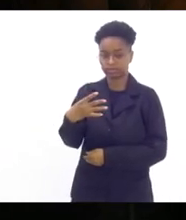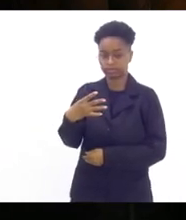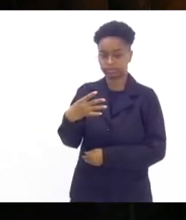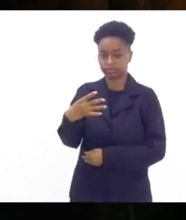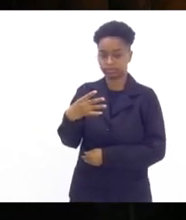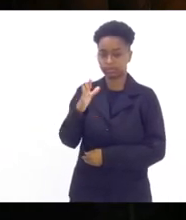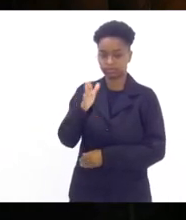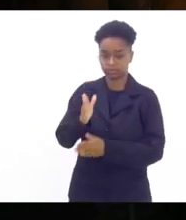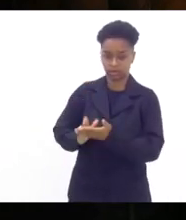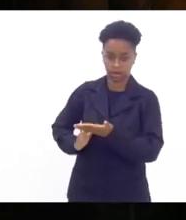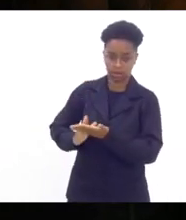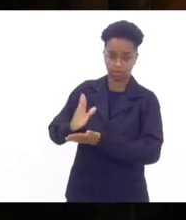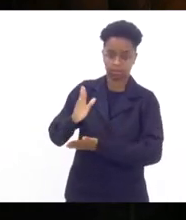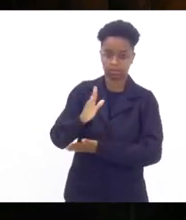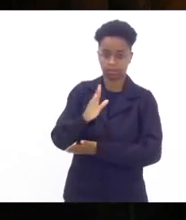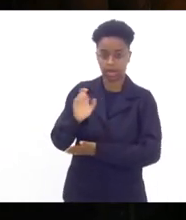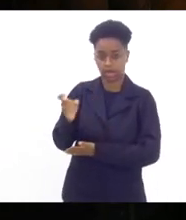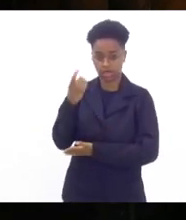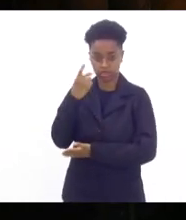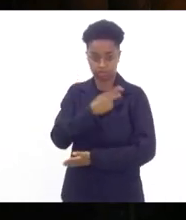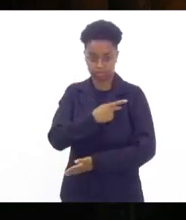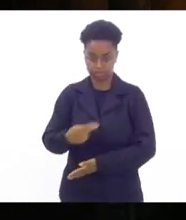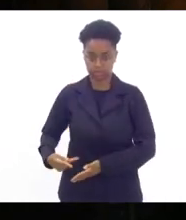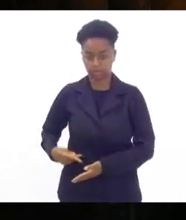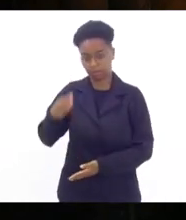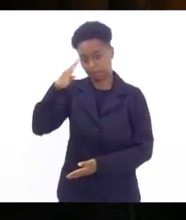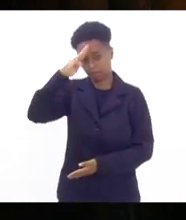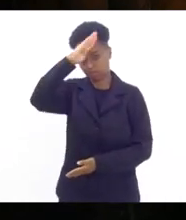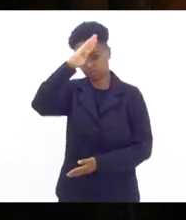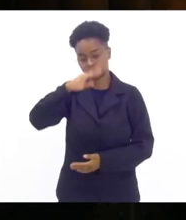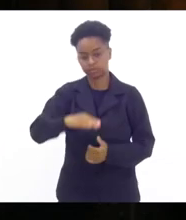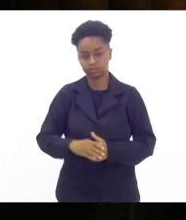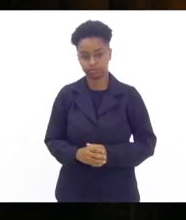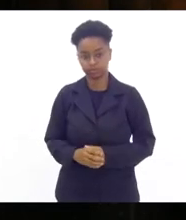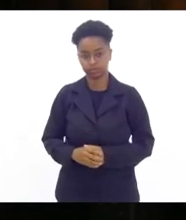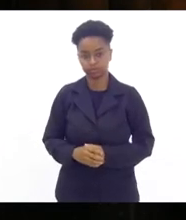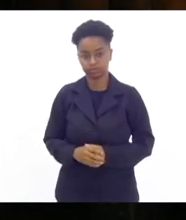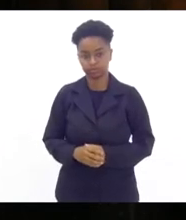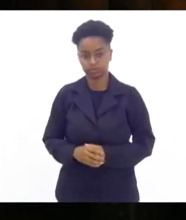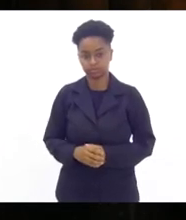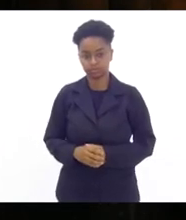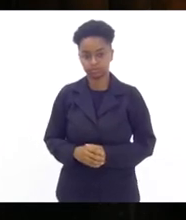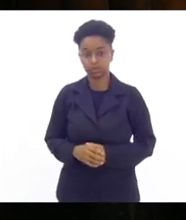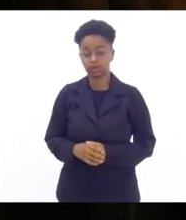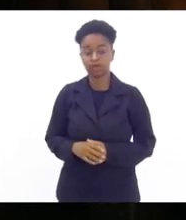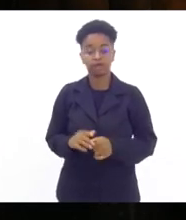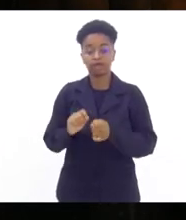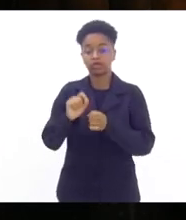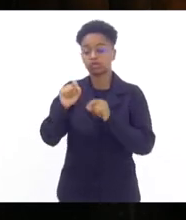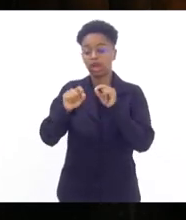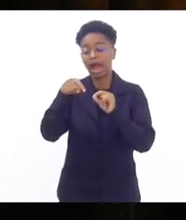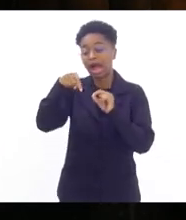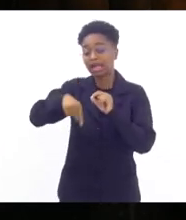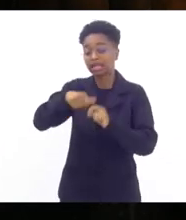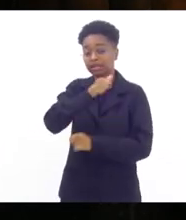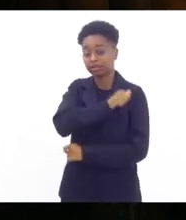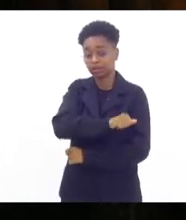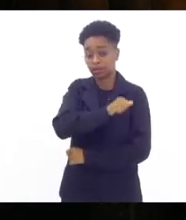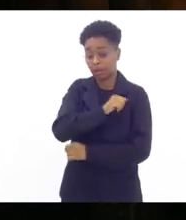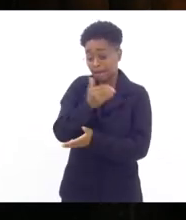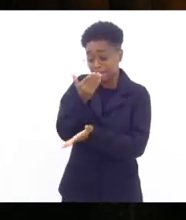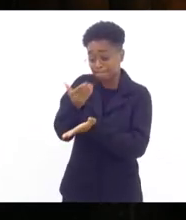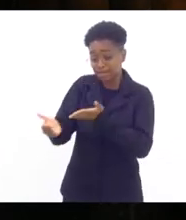sancionada pelo ex-presidente Bolsonaro fizeram com que o estado do Rio de Janeiro perdesse o ano